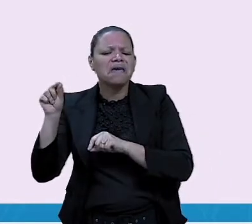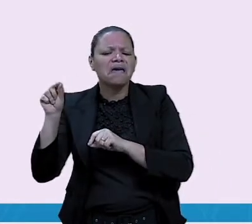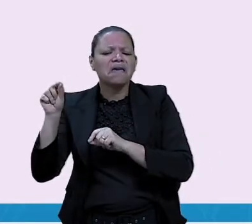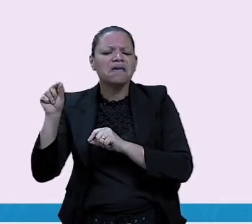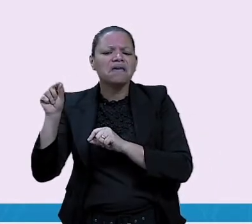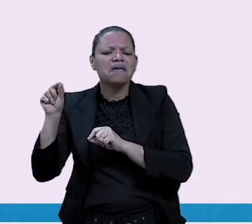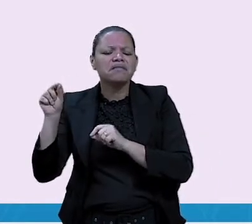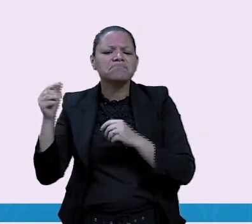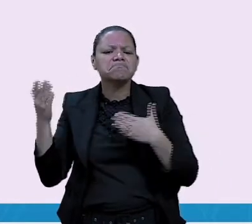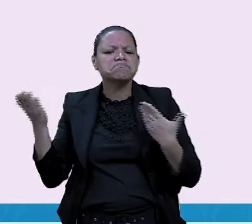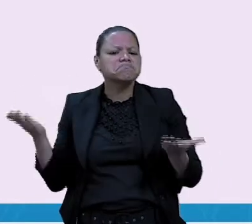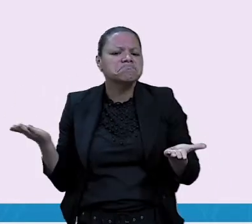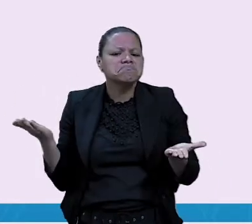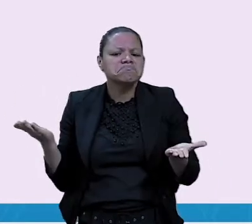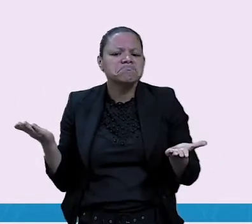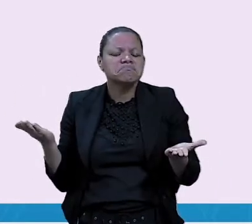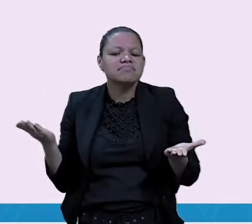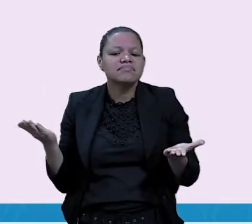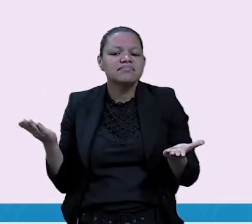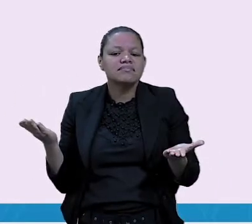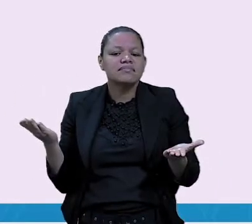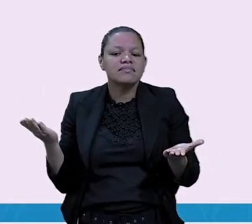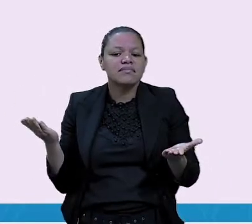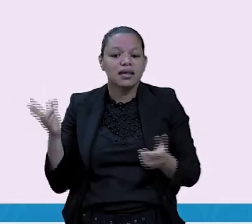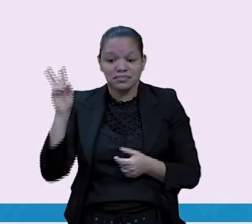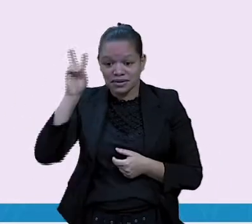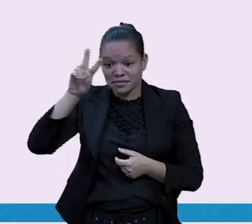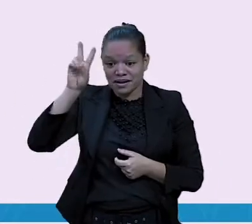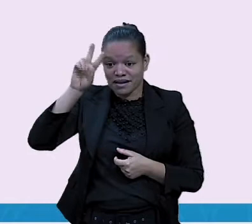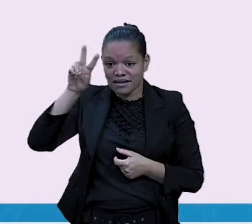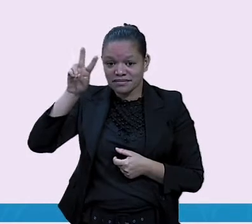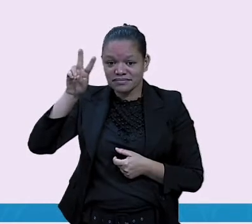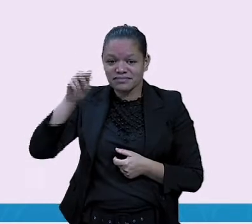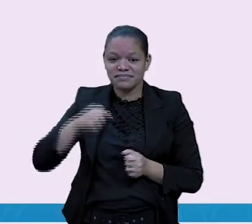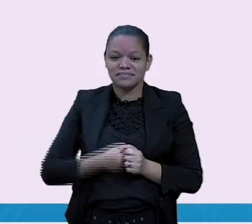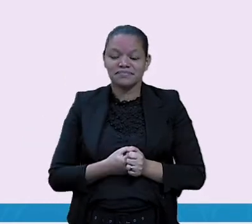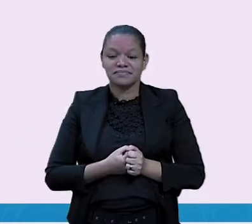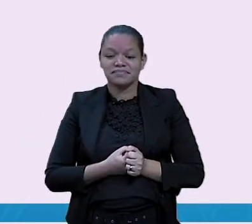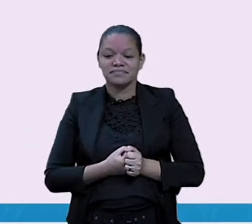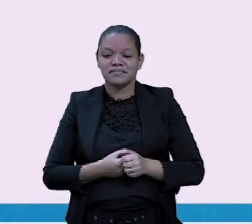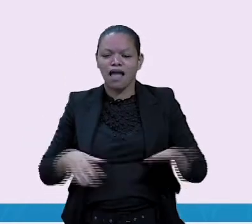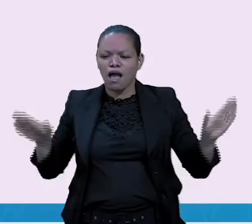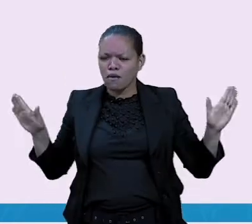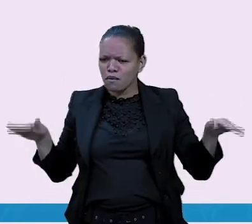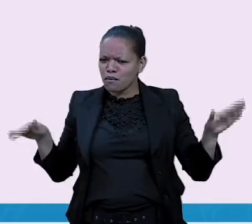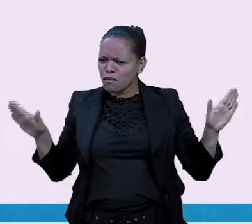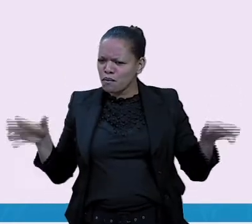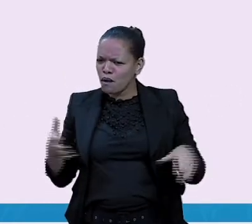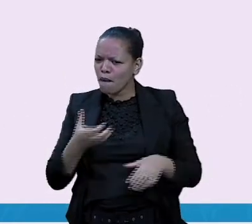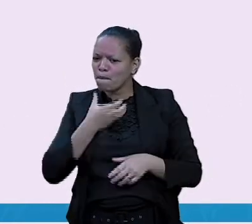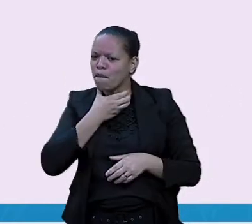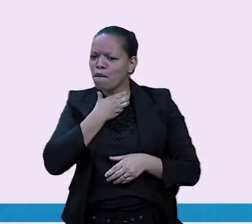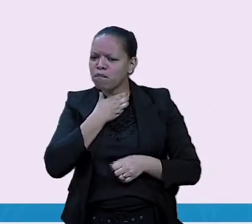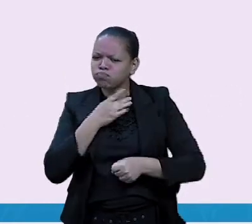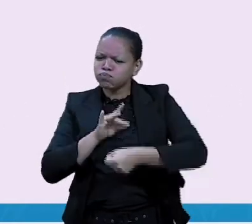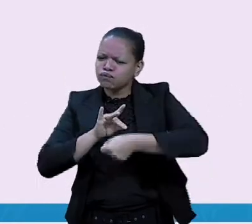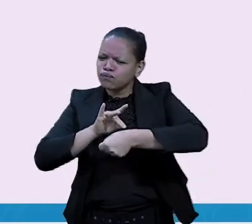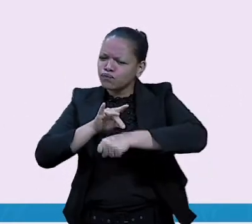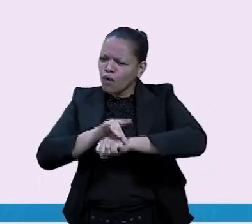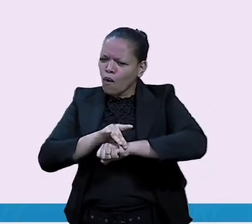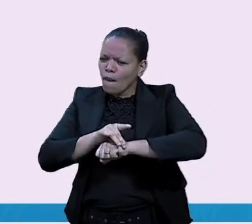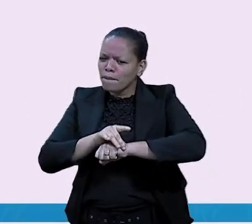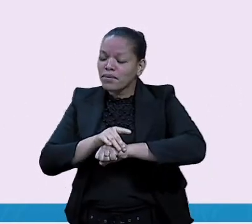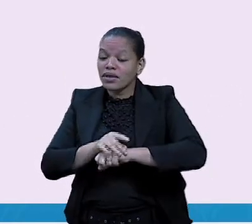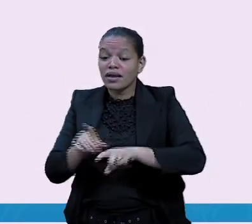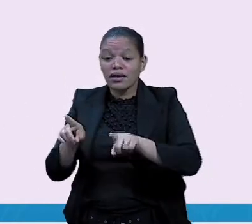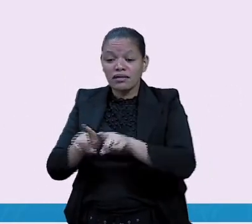personagens que fizeram essa história toda acontecer? Vamos lembrar? A pomba, a formiga e o caçador